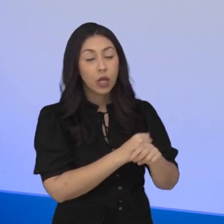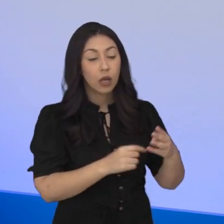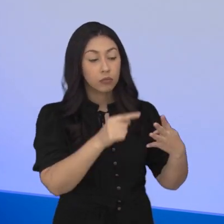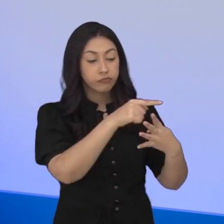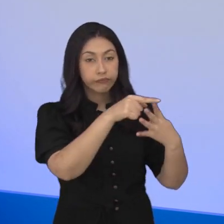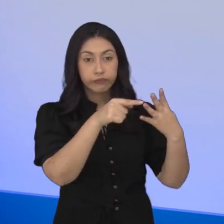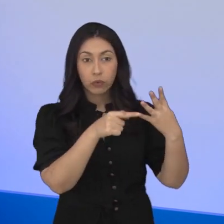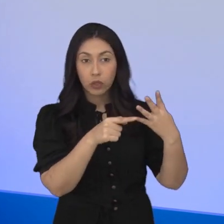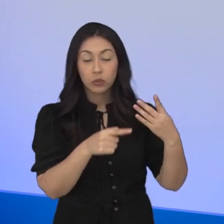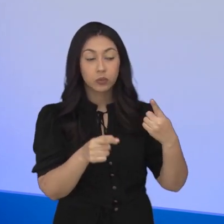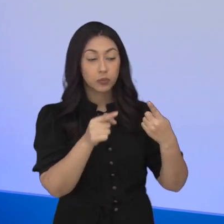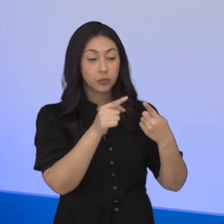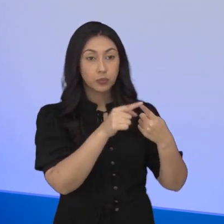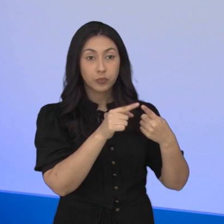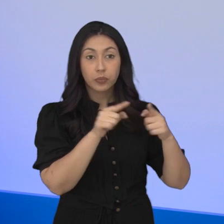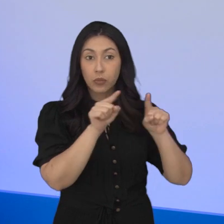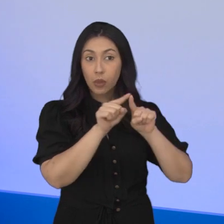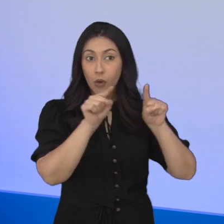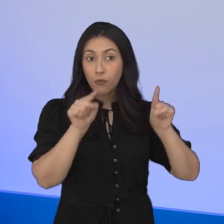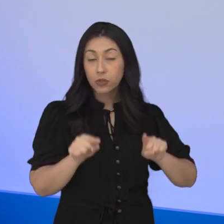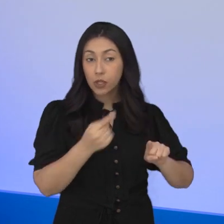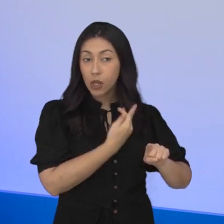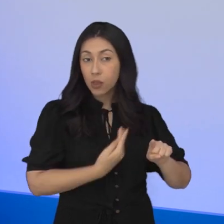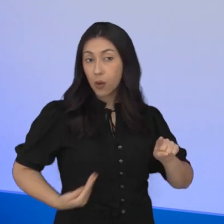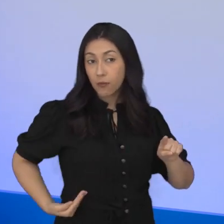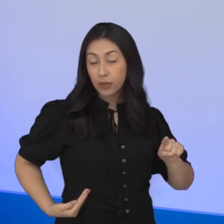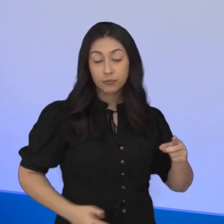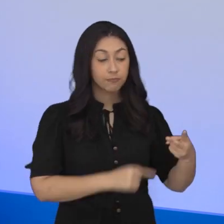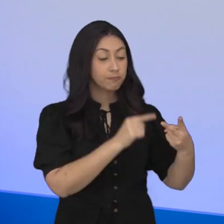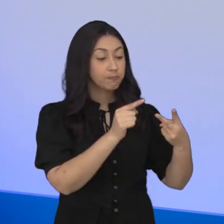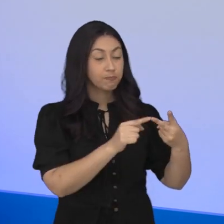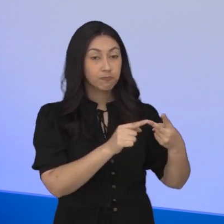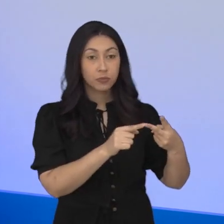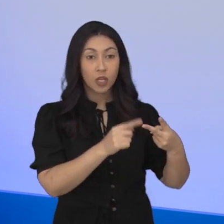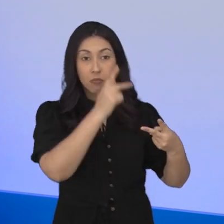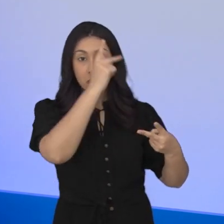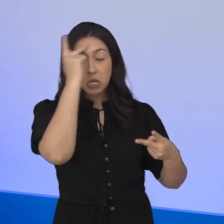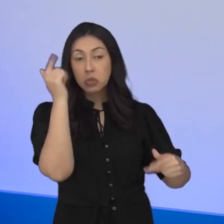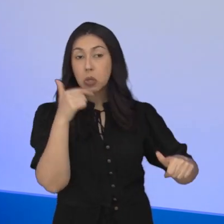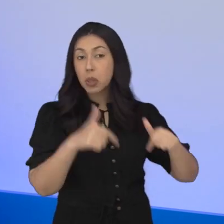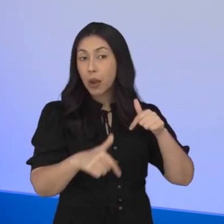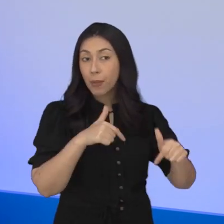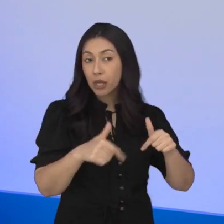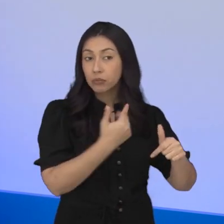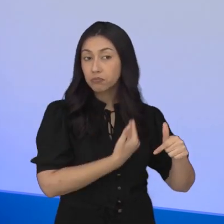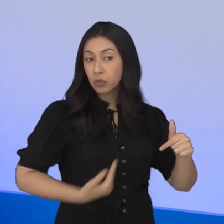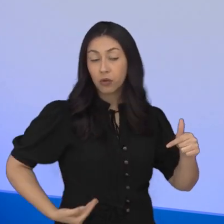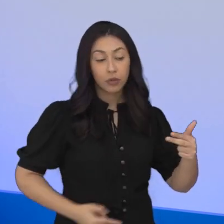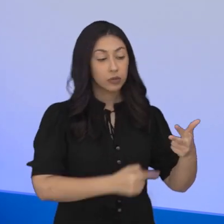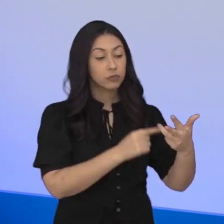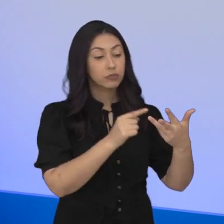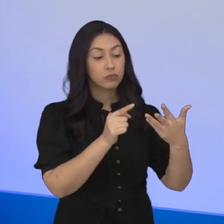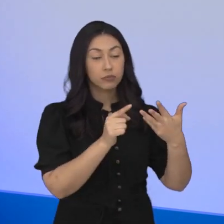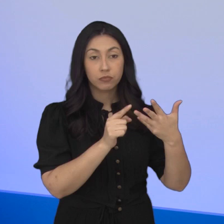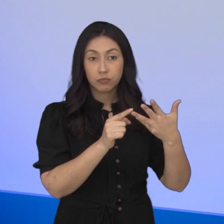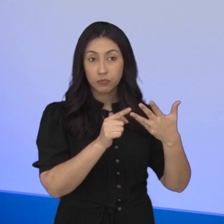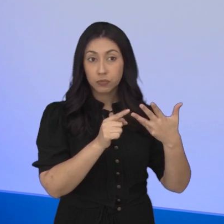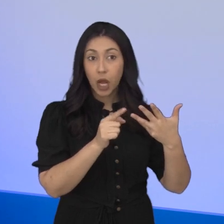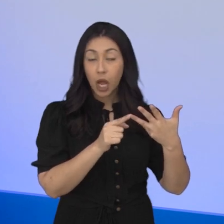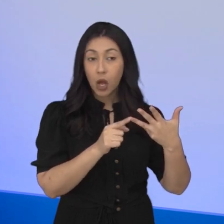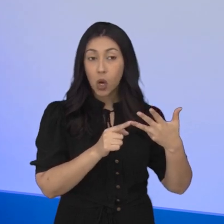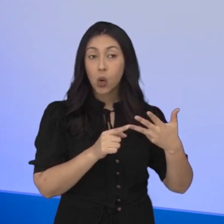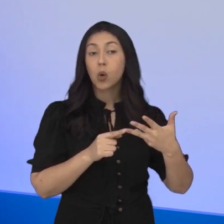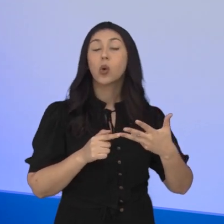que é o funcionário público, o empregado público, o funcionário